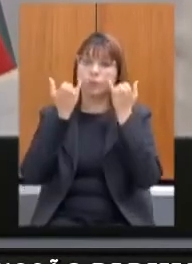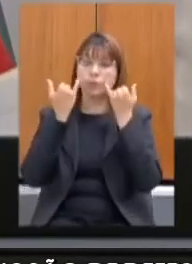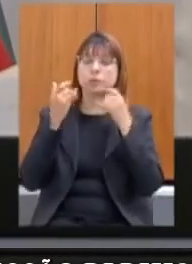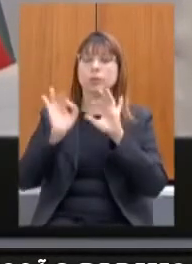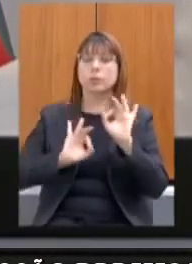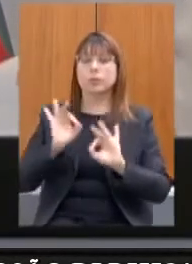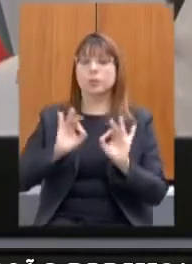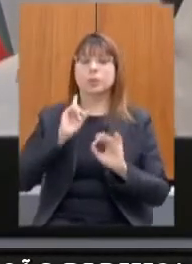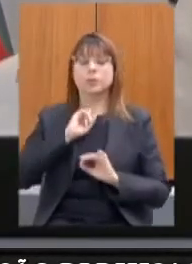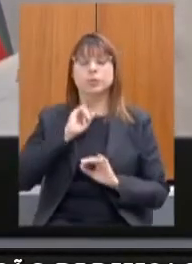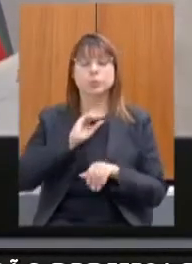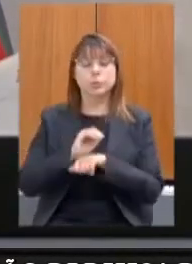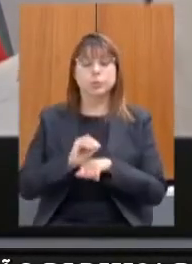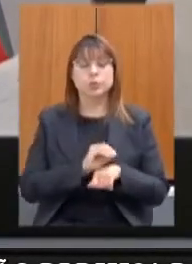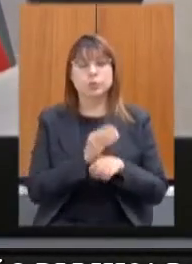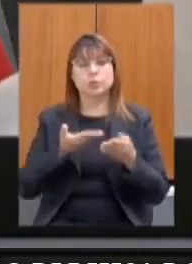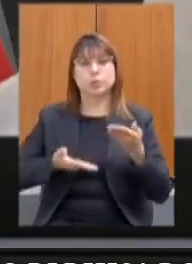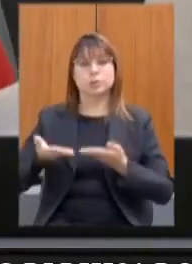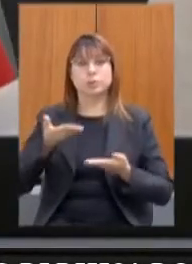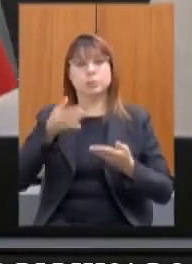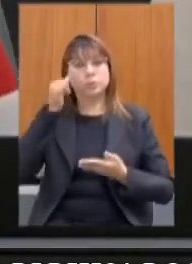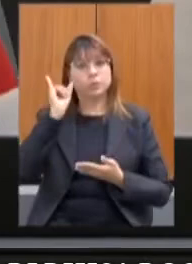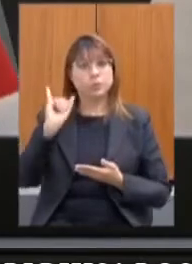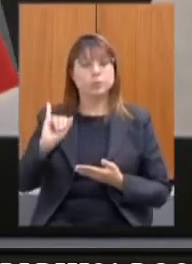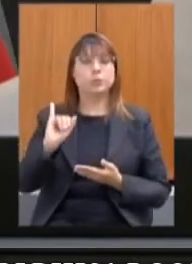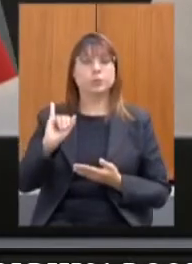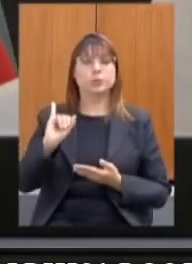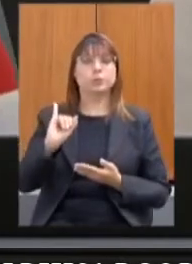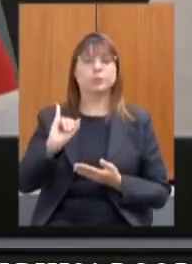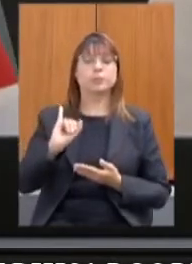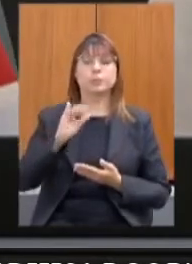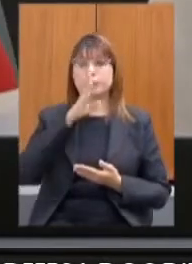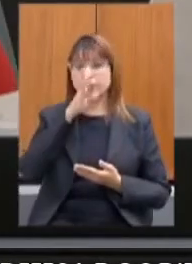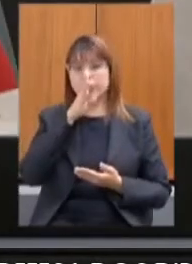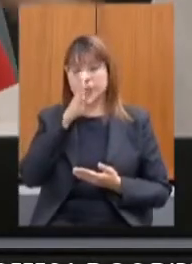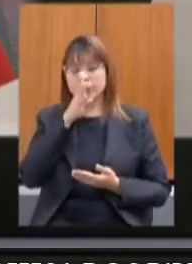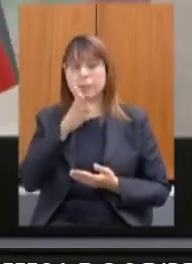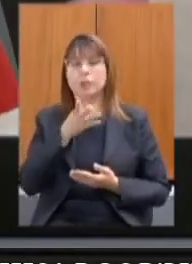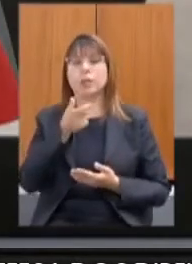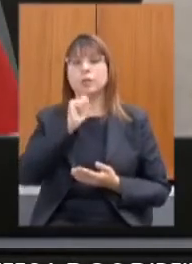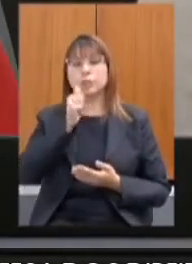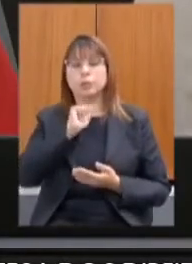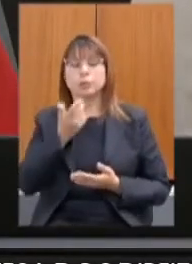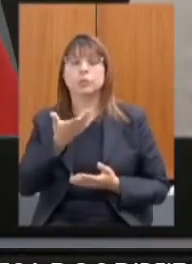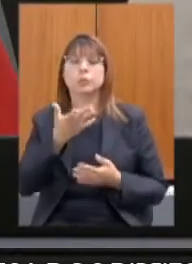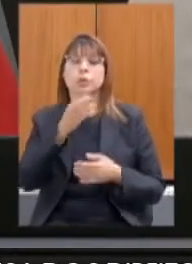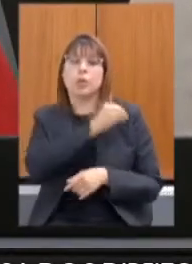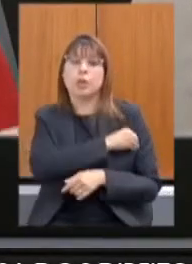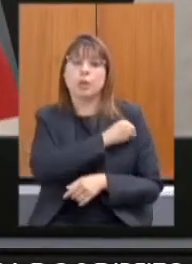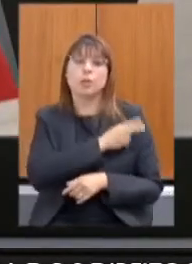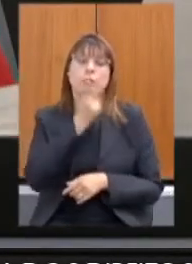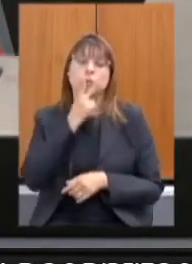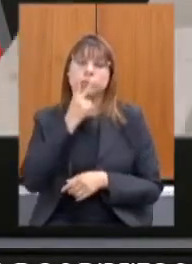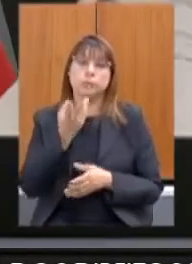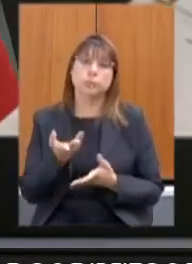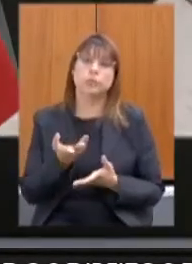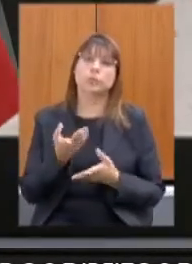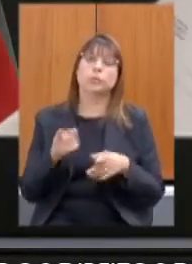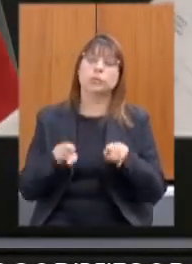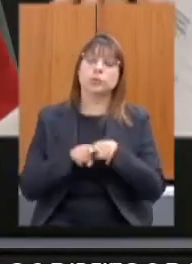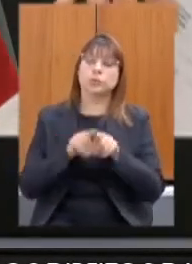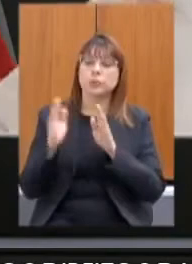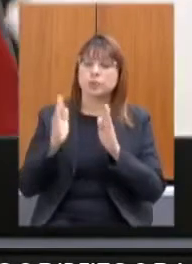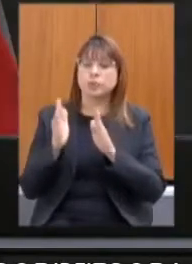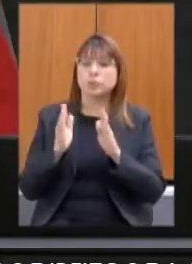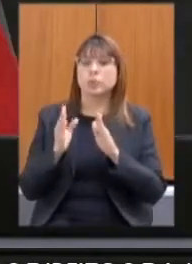intersetorial de cuidados tratamento e prevenção do uso abuso de álcool tabaco e outras drogas o estágio em que se encontra e prazos para